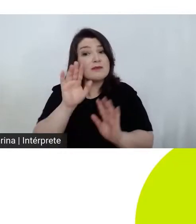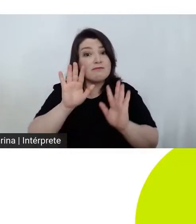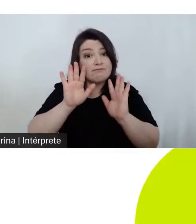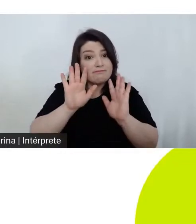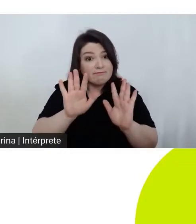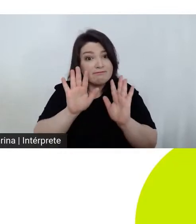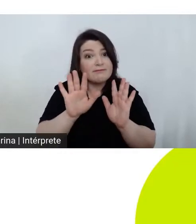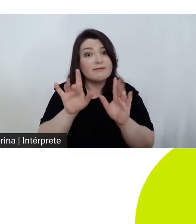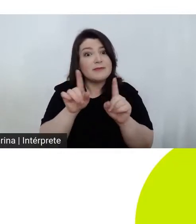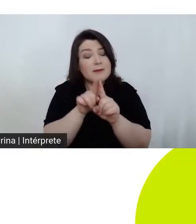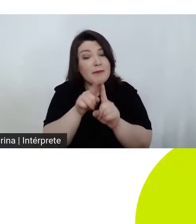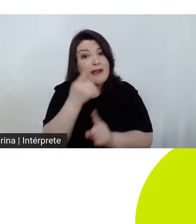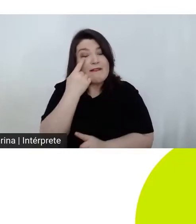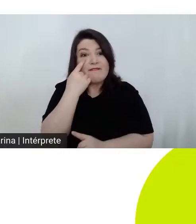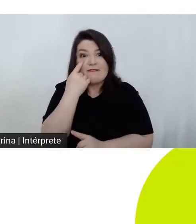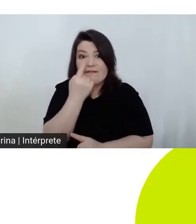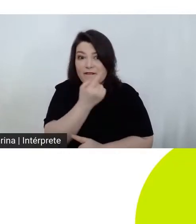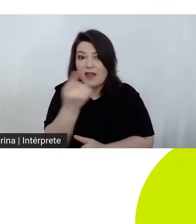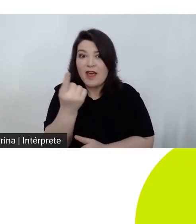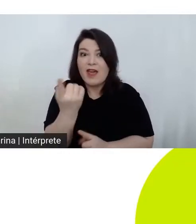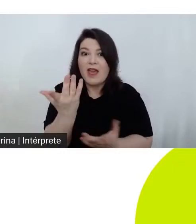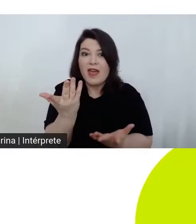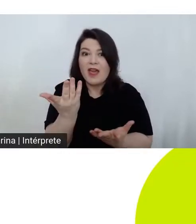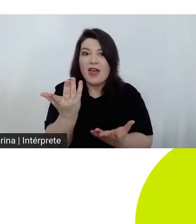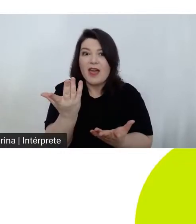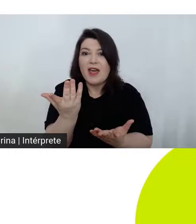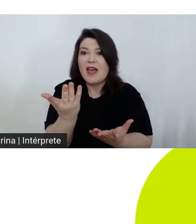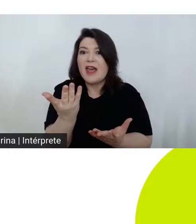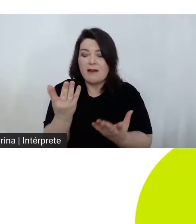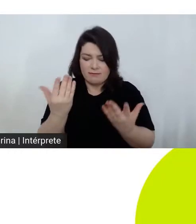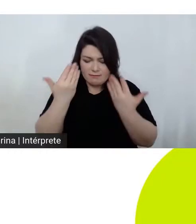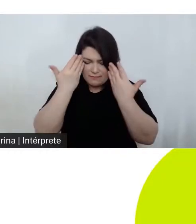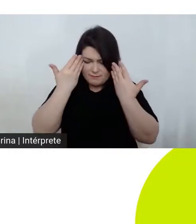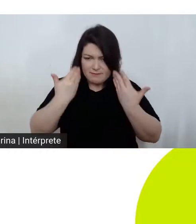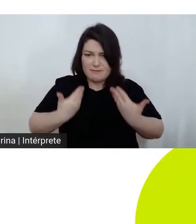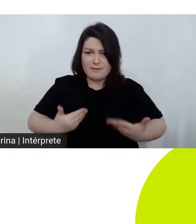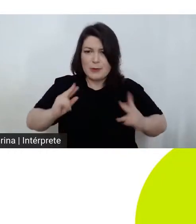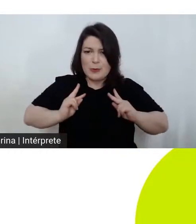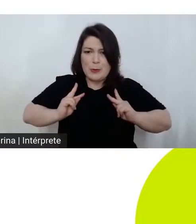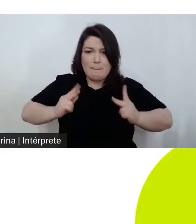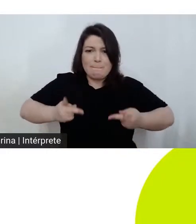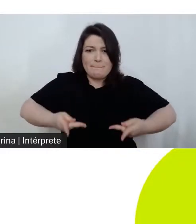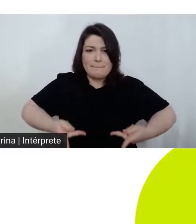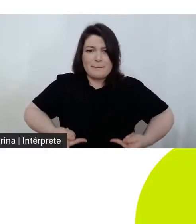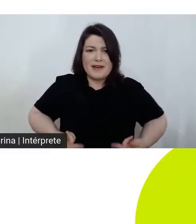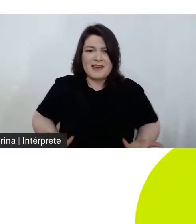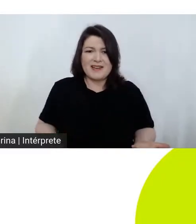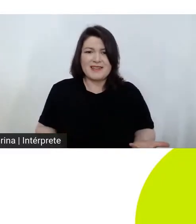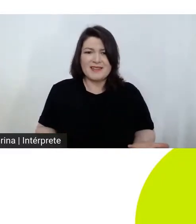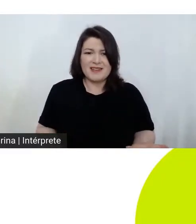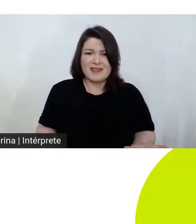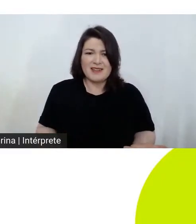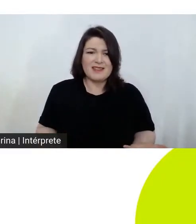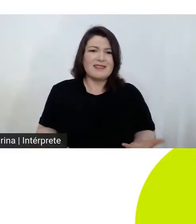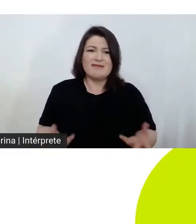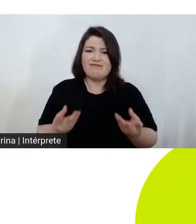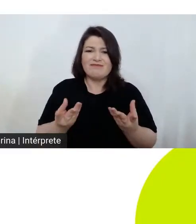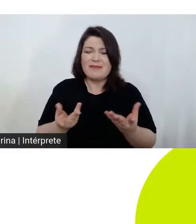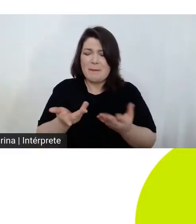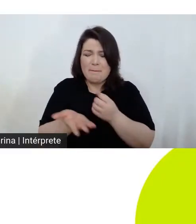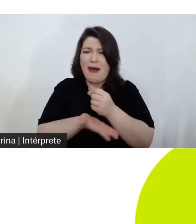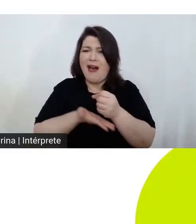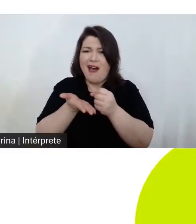como a matéria humana é tão é tão é tão básica